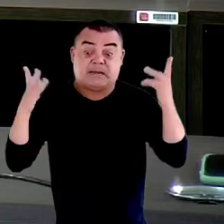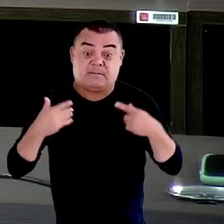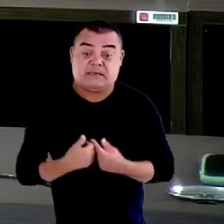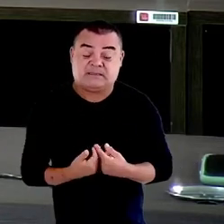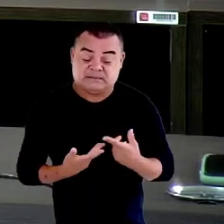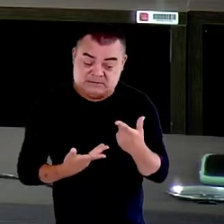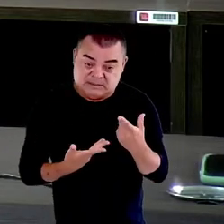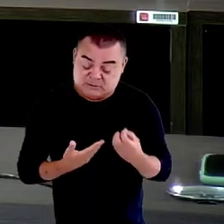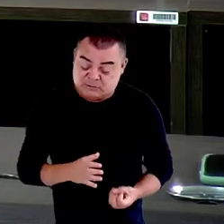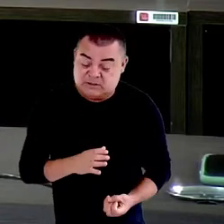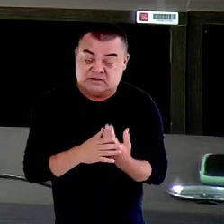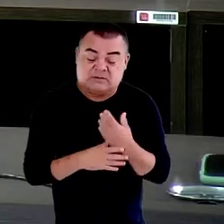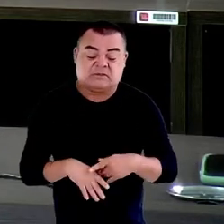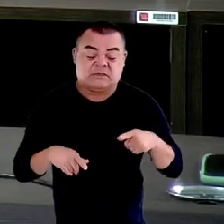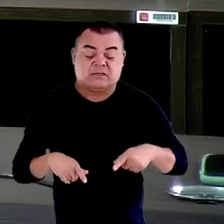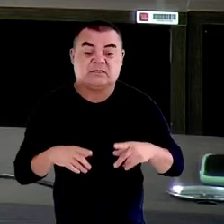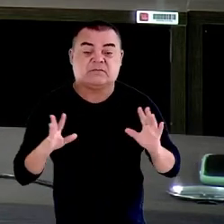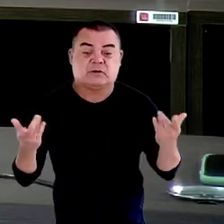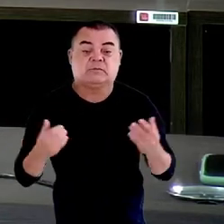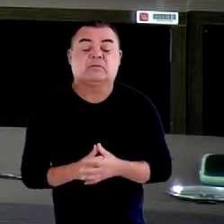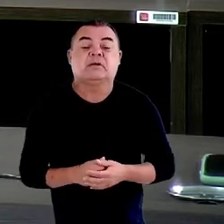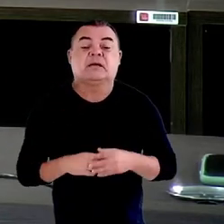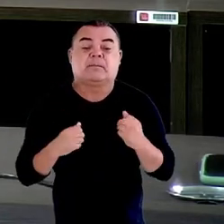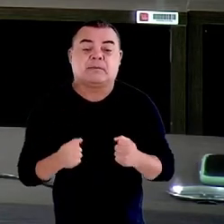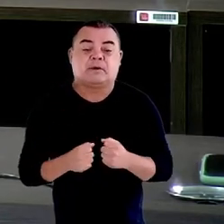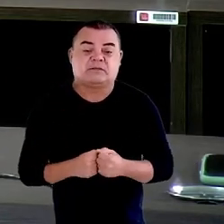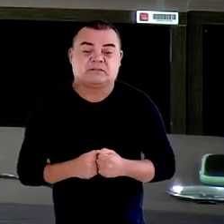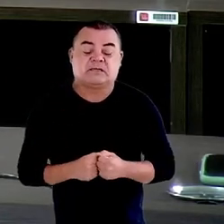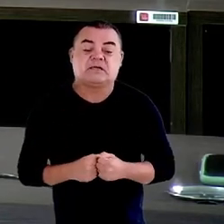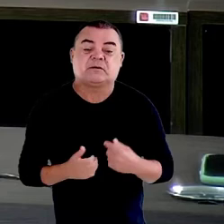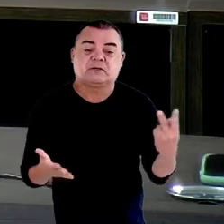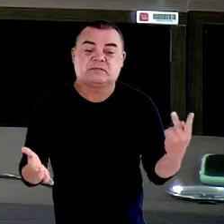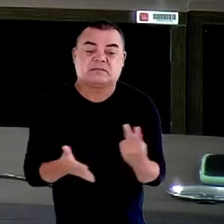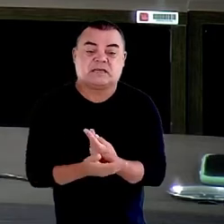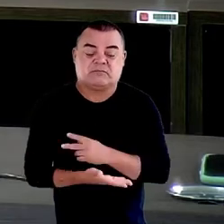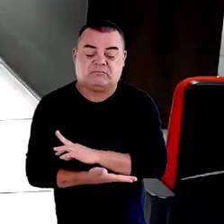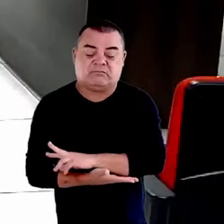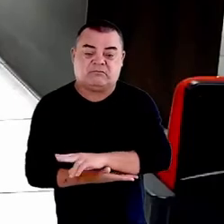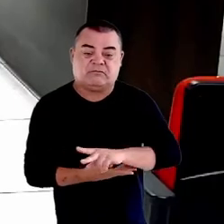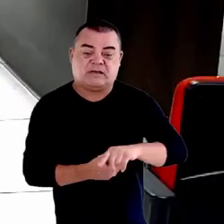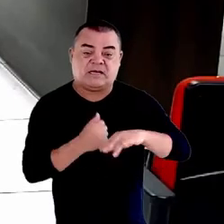que possa este evento gerar muitos frutos. Muito obrigado, presidente.